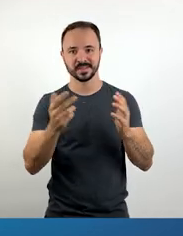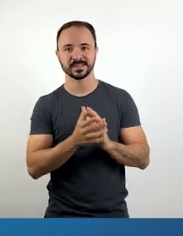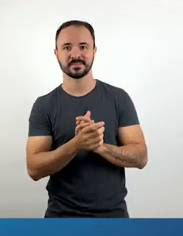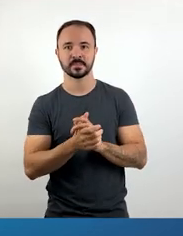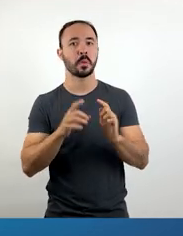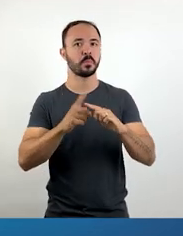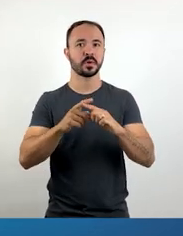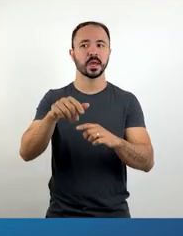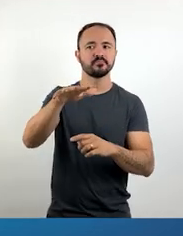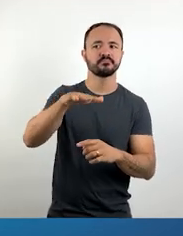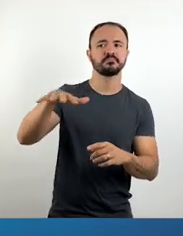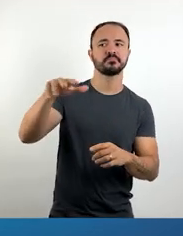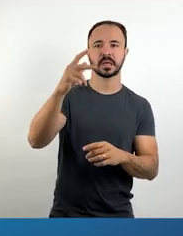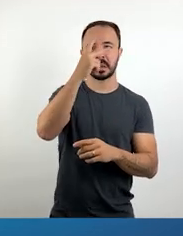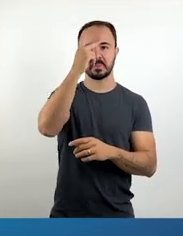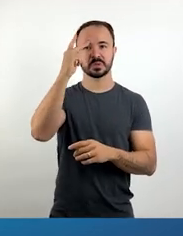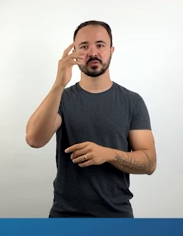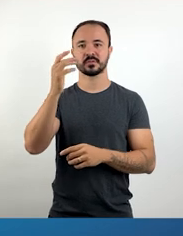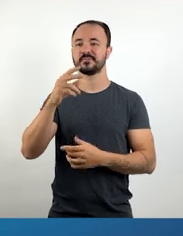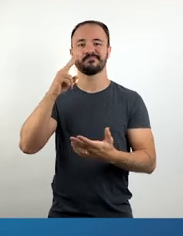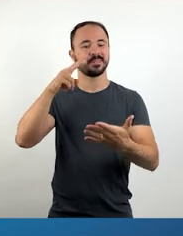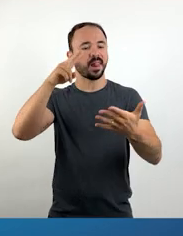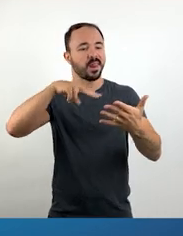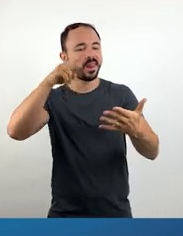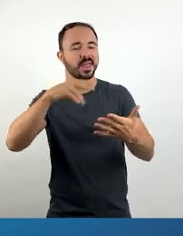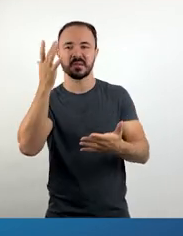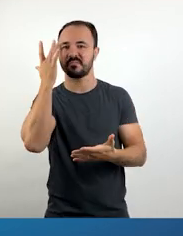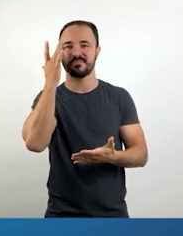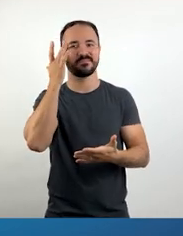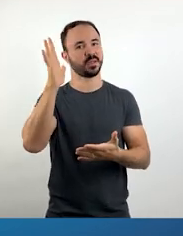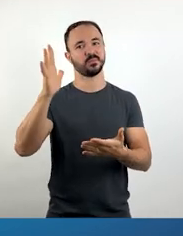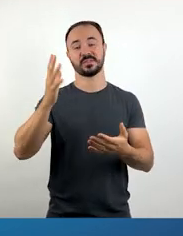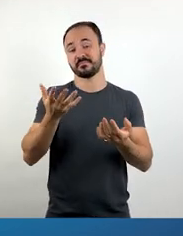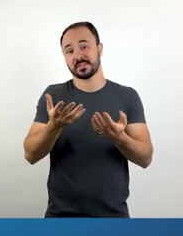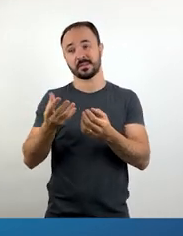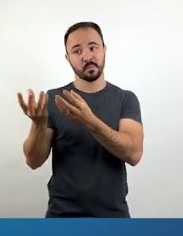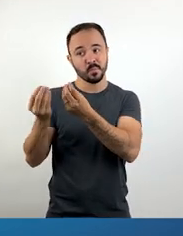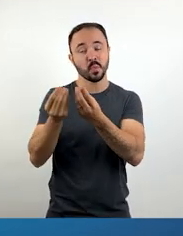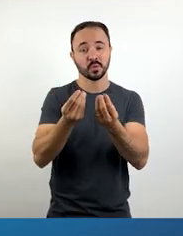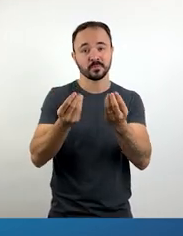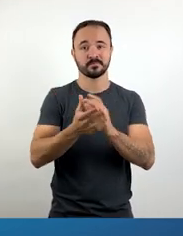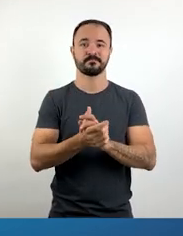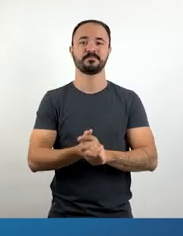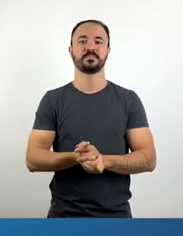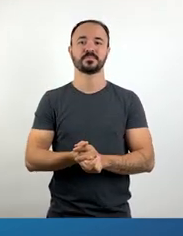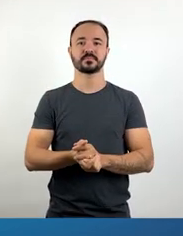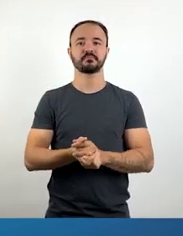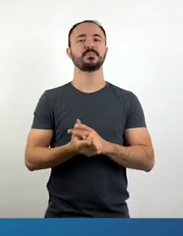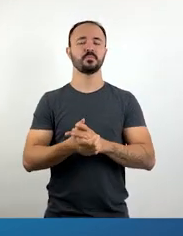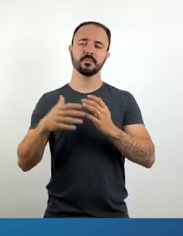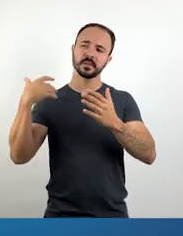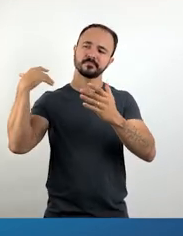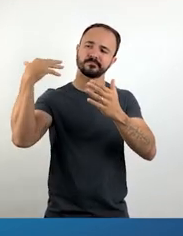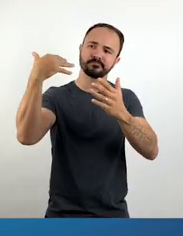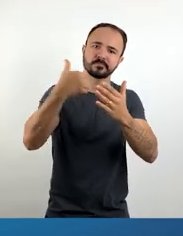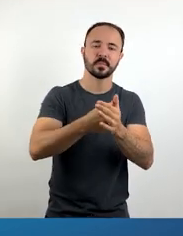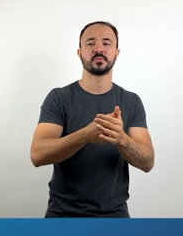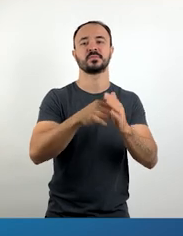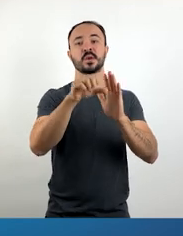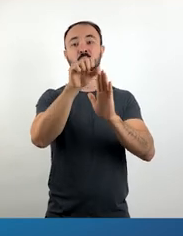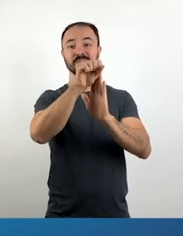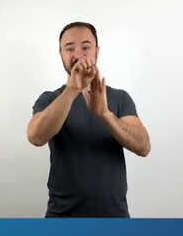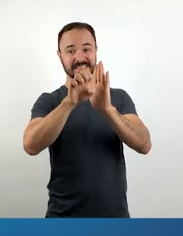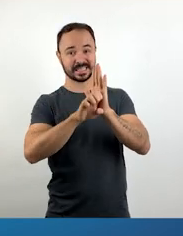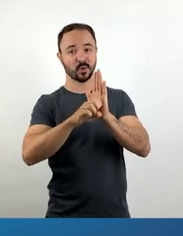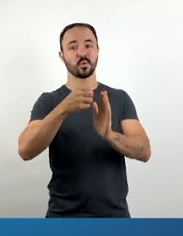de transmissão de conhecimento e diversão era através da oralidade. Mais tarde, no século